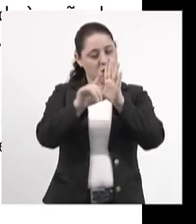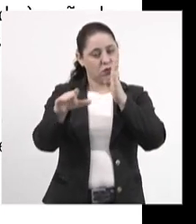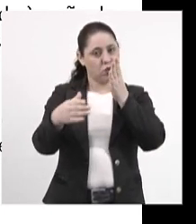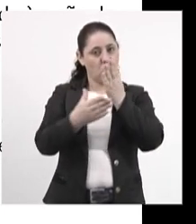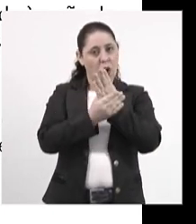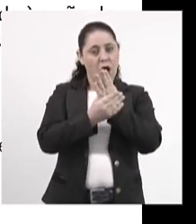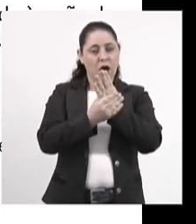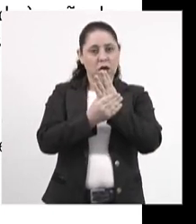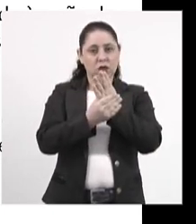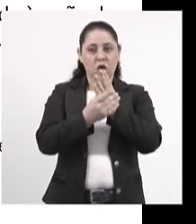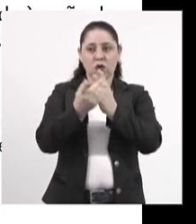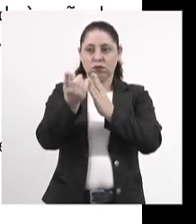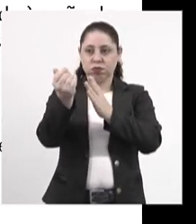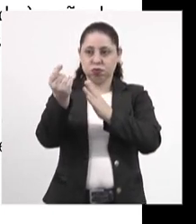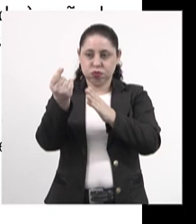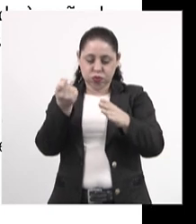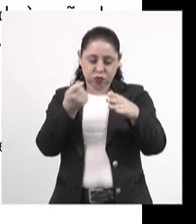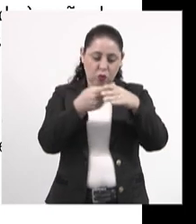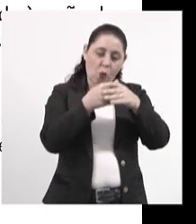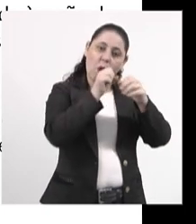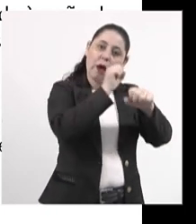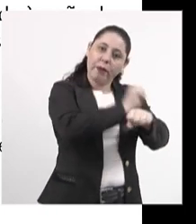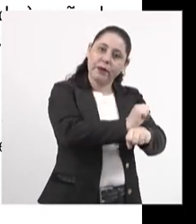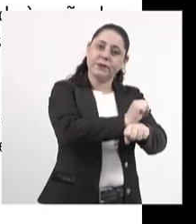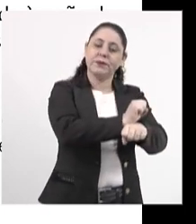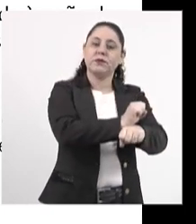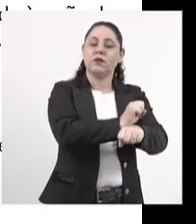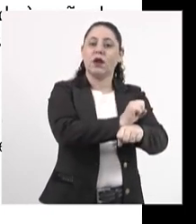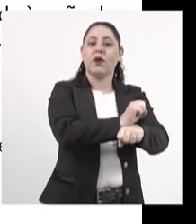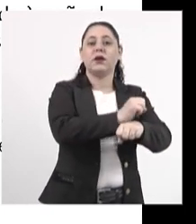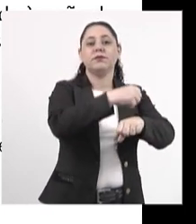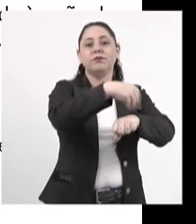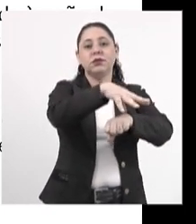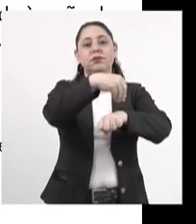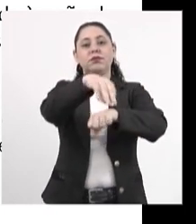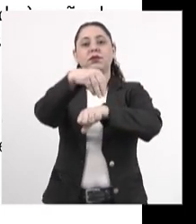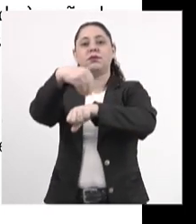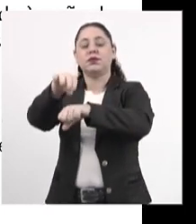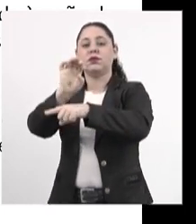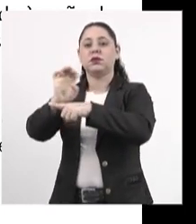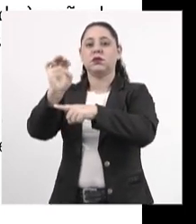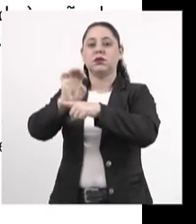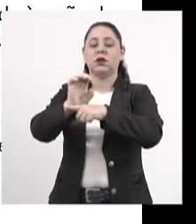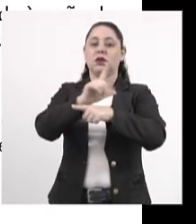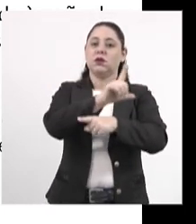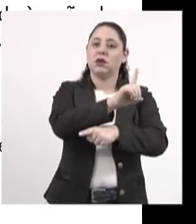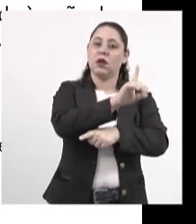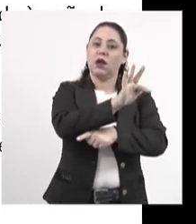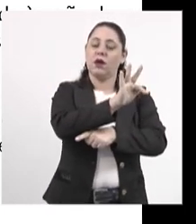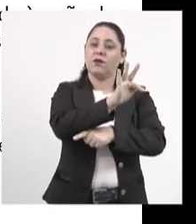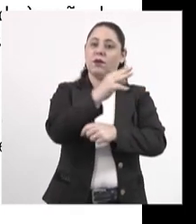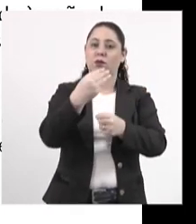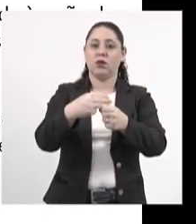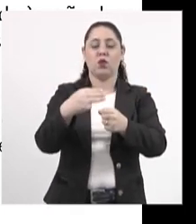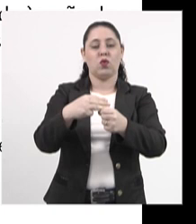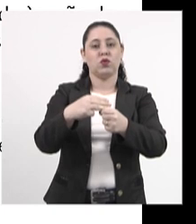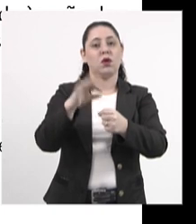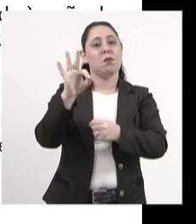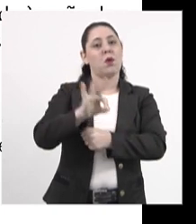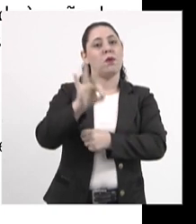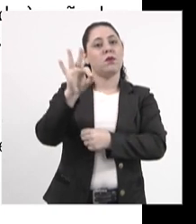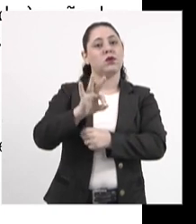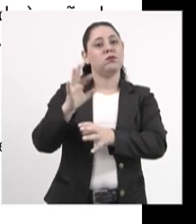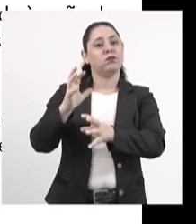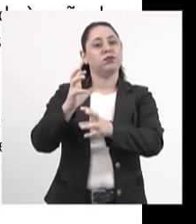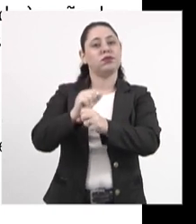o montante retido, nos termos do parágrafo primeiro, será distribuído aos Estados, ao Distrito Federal e aos Municípios, proporcionalmente à